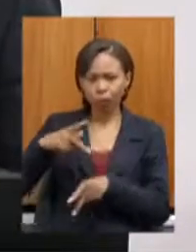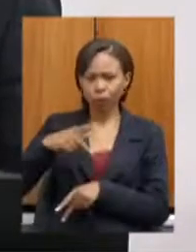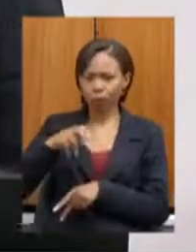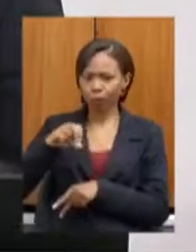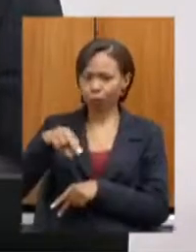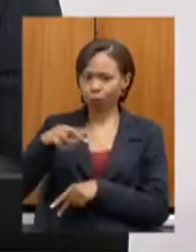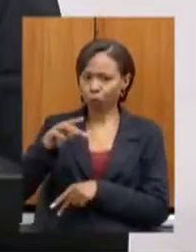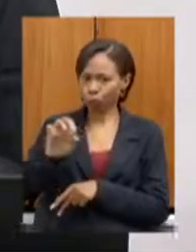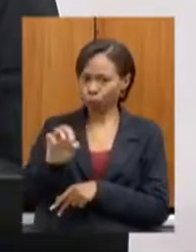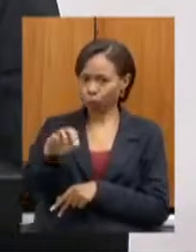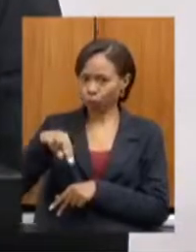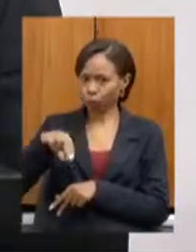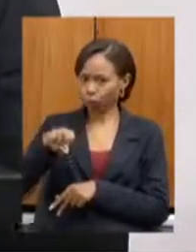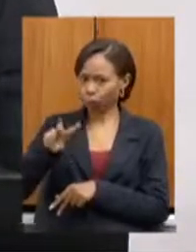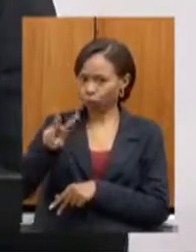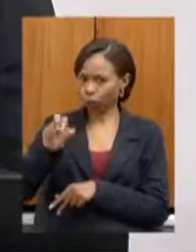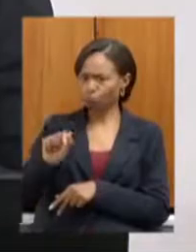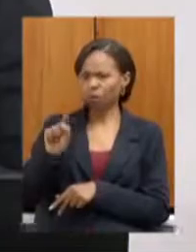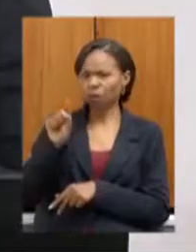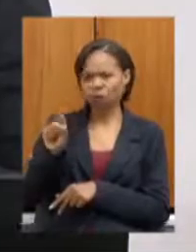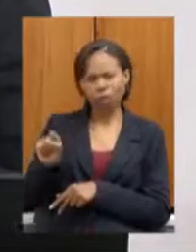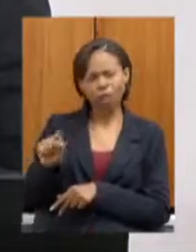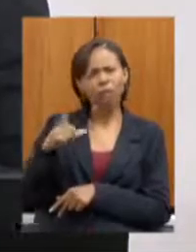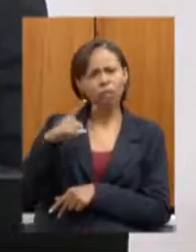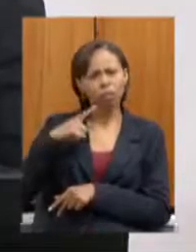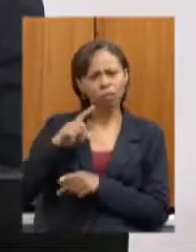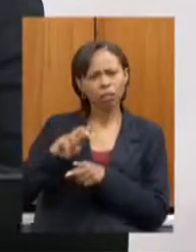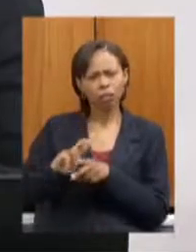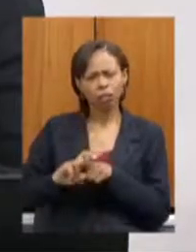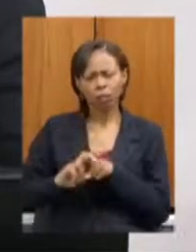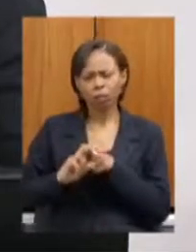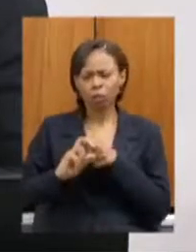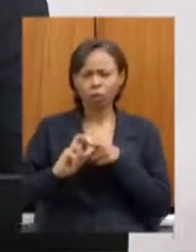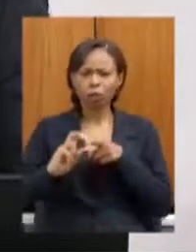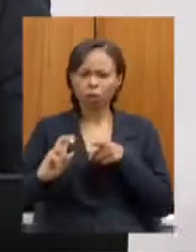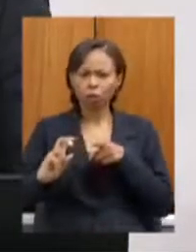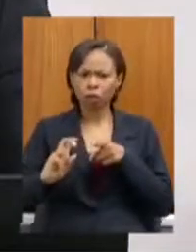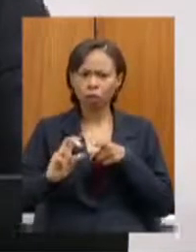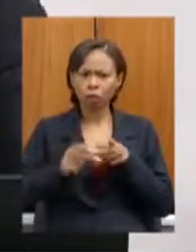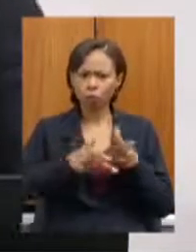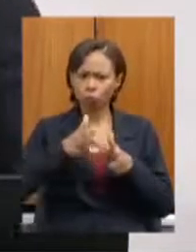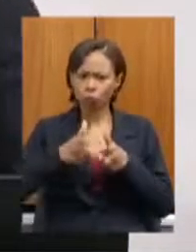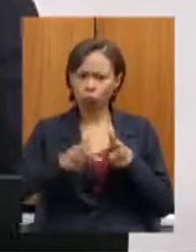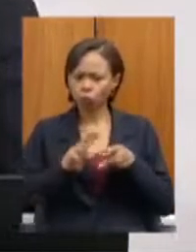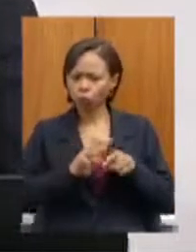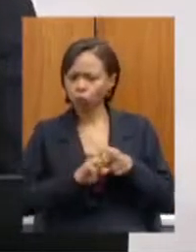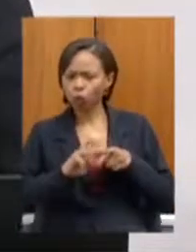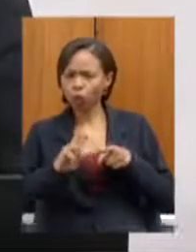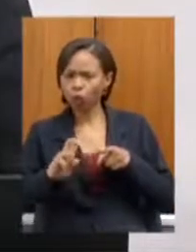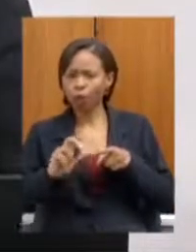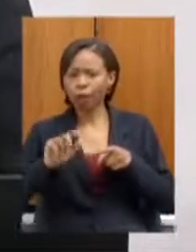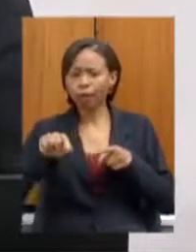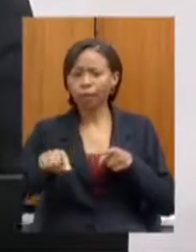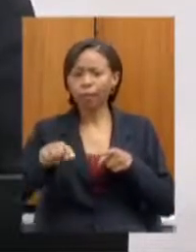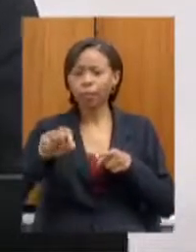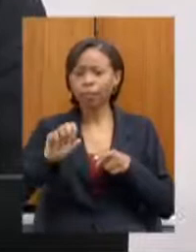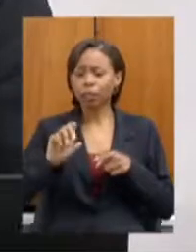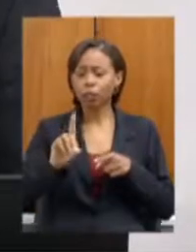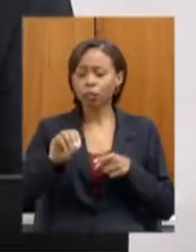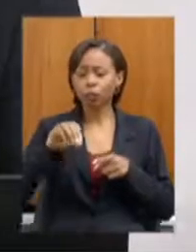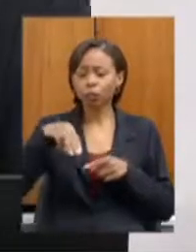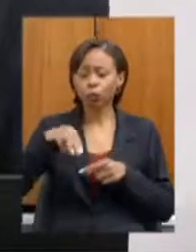nós tínhamos um ramal de Ponte Nova até Dom Silvério, e a próxima parada é Conceição do Mato Dentro,